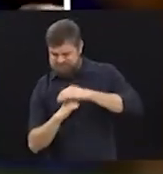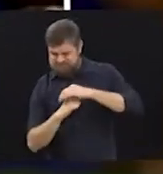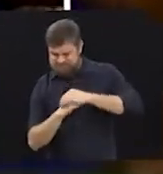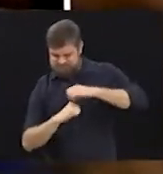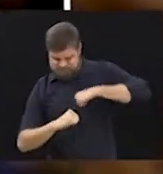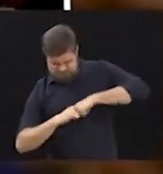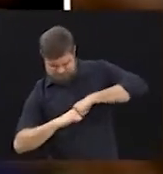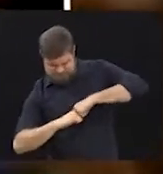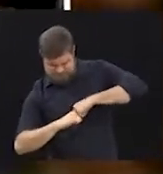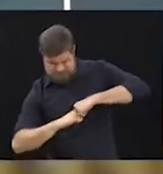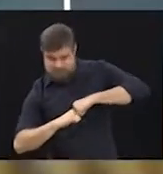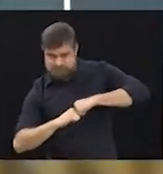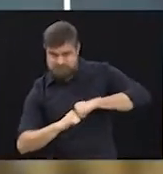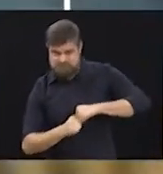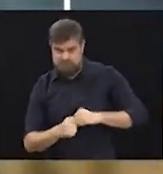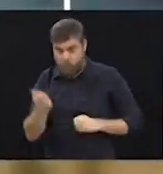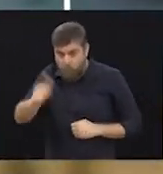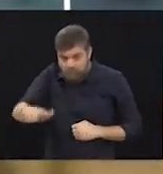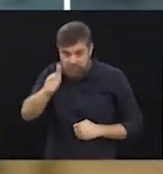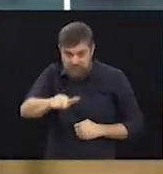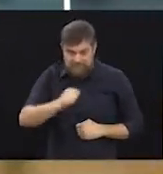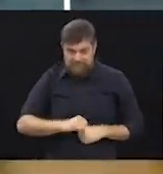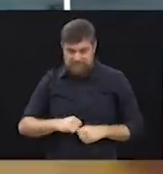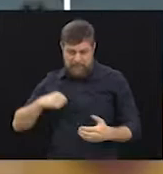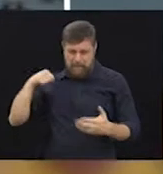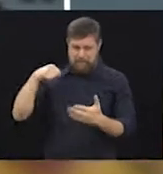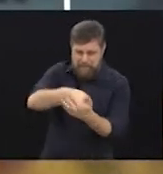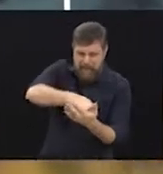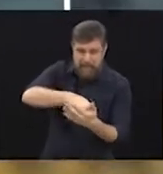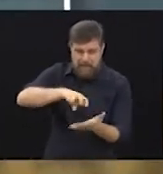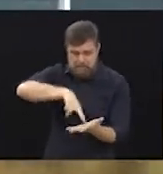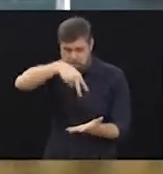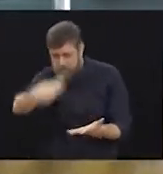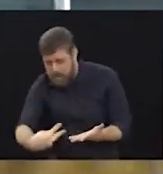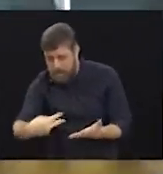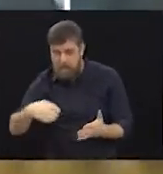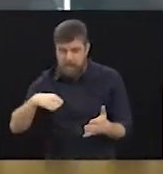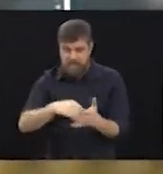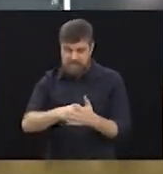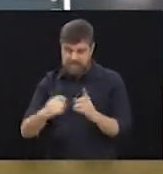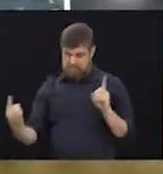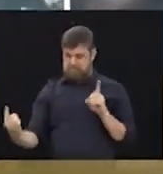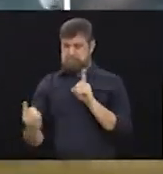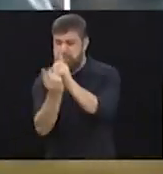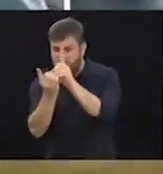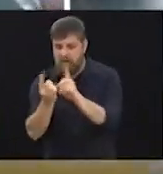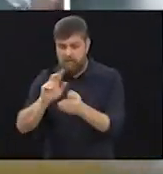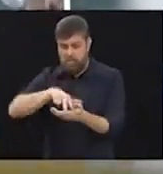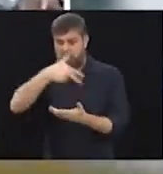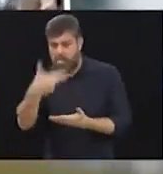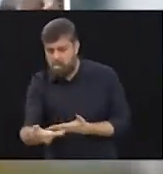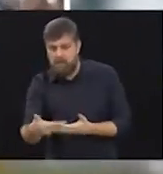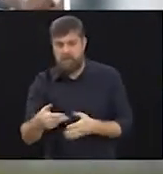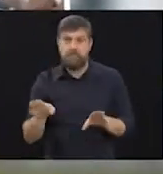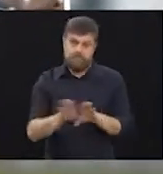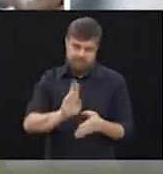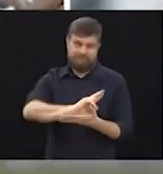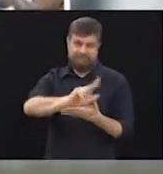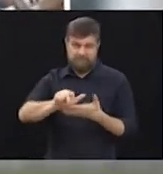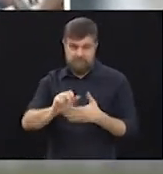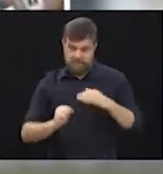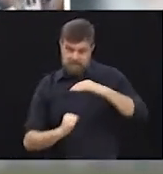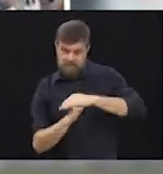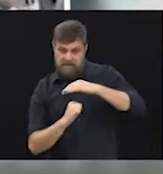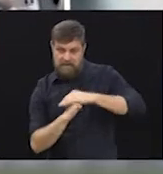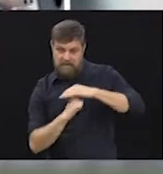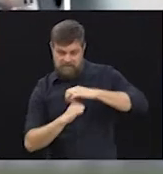e em situações, muitas vezes, de trauma. Tem um esbarrão, tem uma queda. Então, aquela articulação é